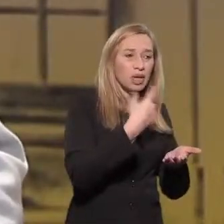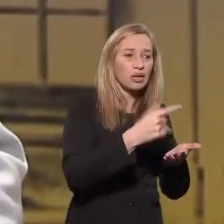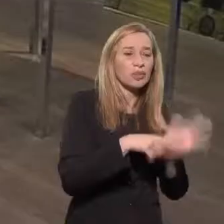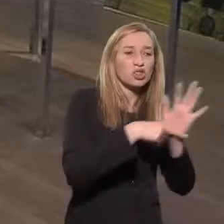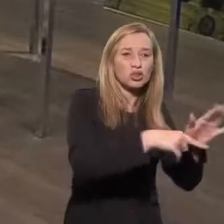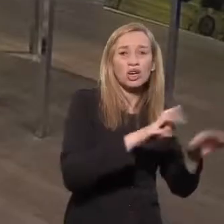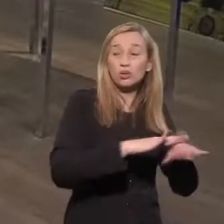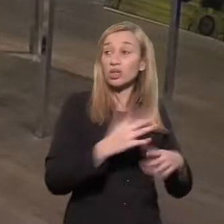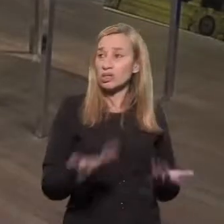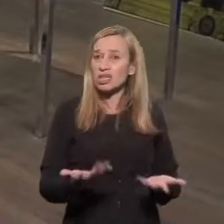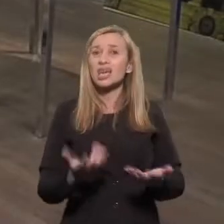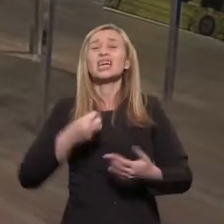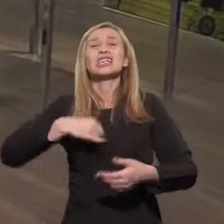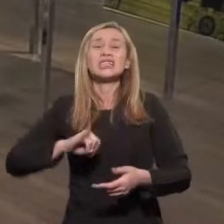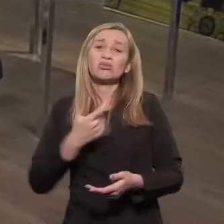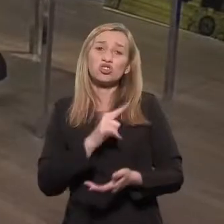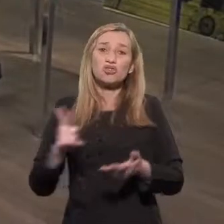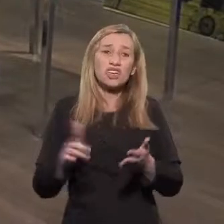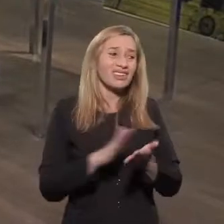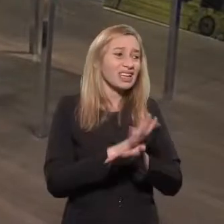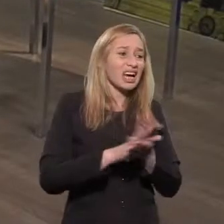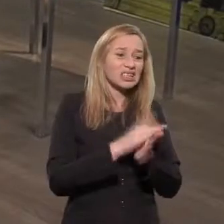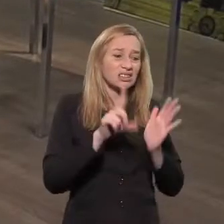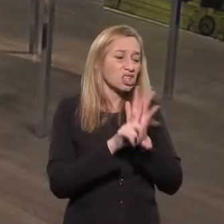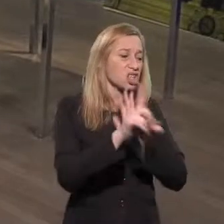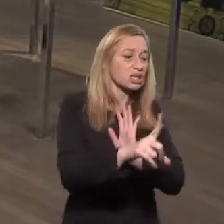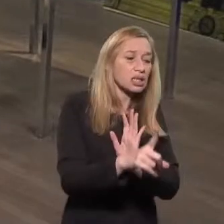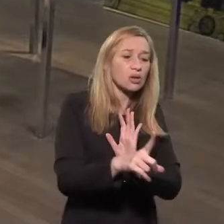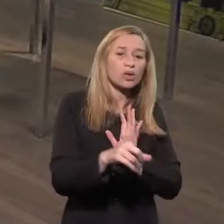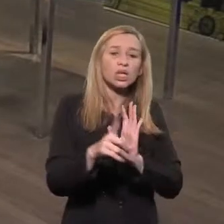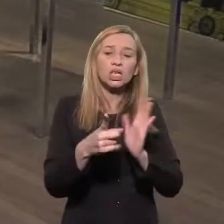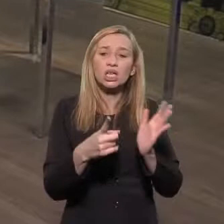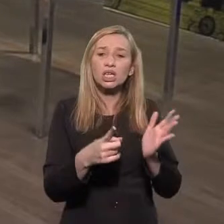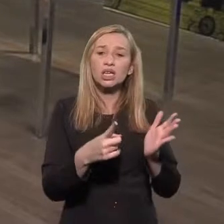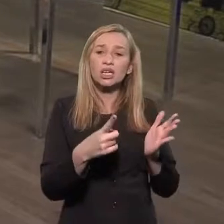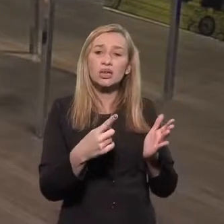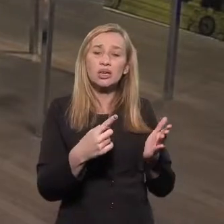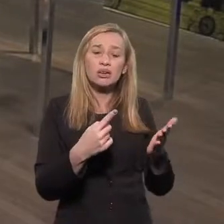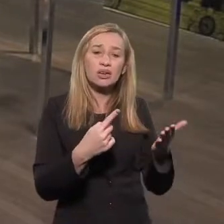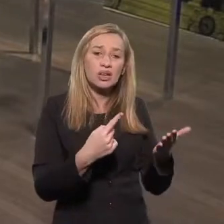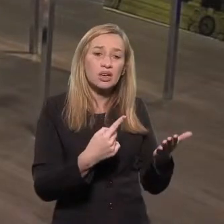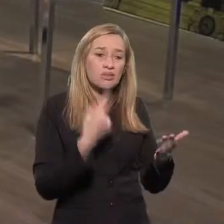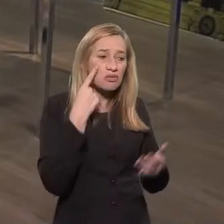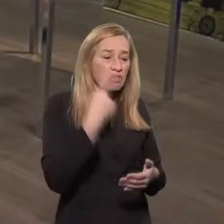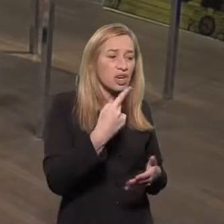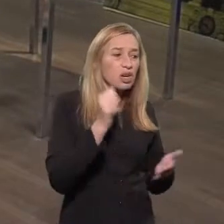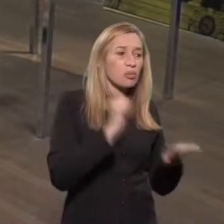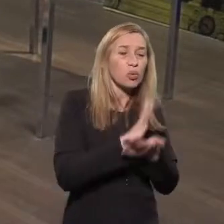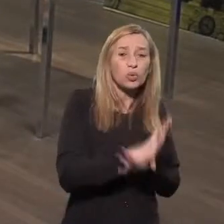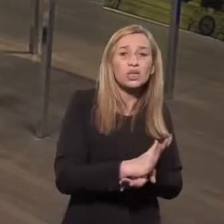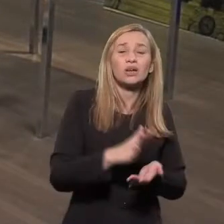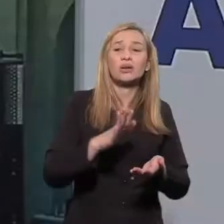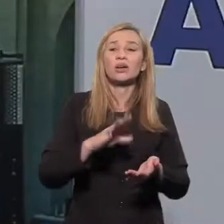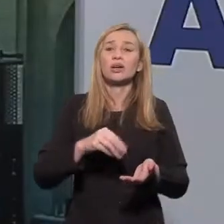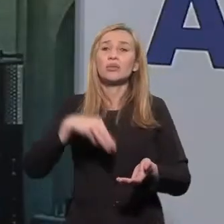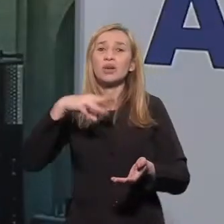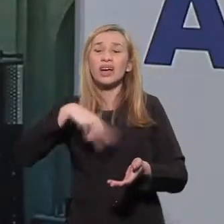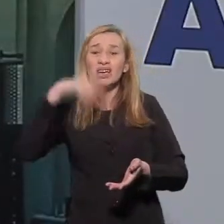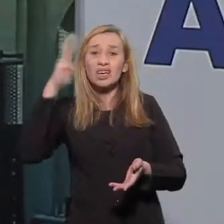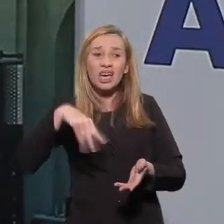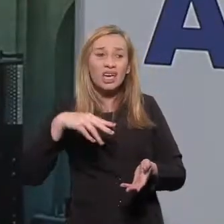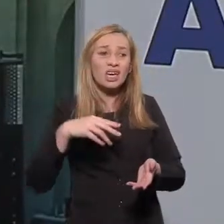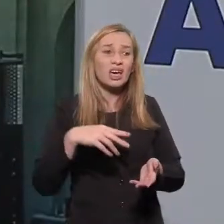doença. Mas para que o Legislativo tenha contribuição, eu vou analisar, se não tiver nenhuma legislação que preveja multa para quem